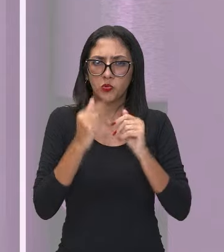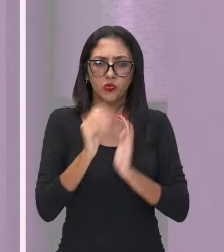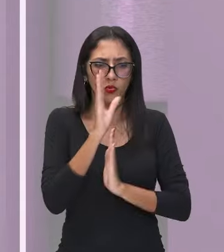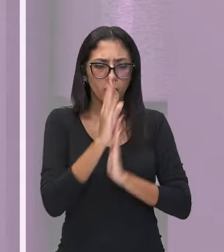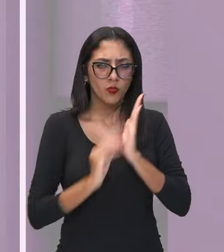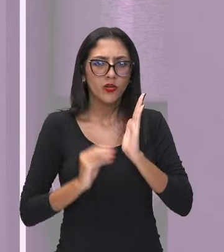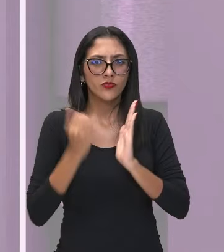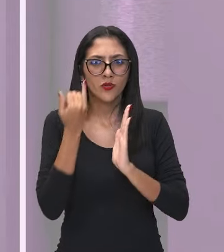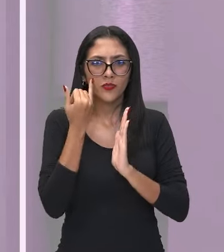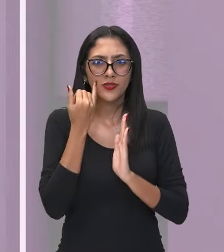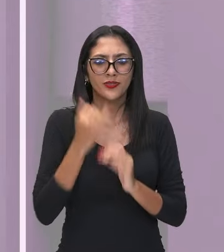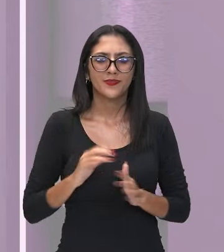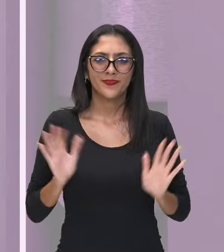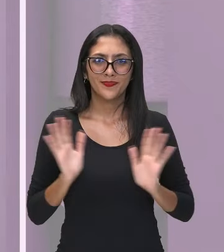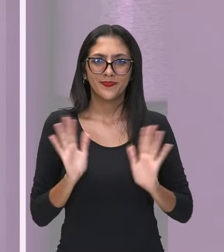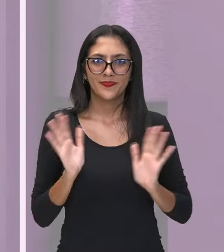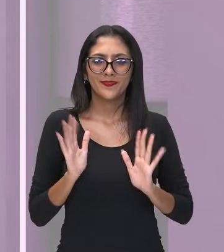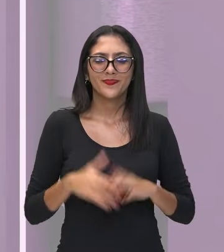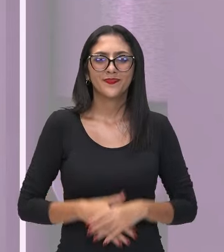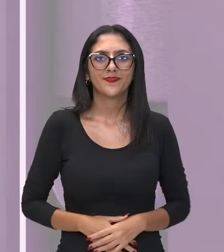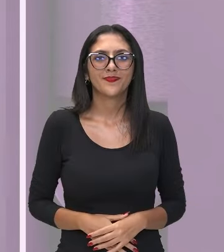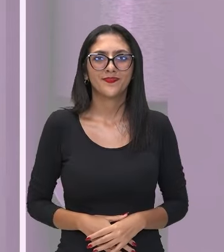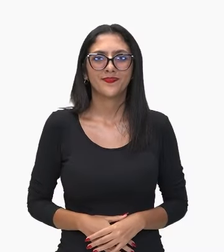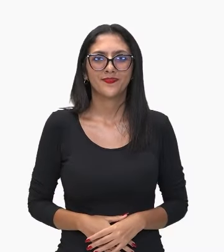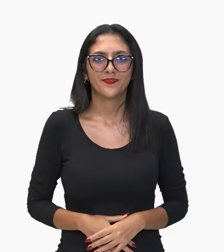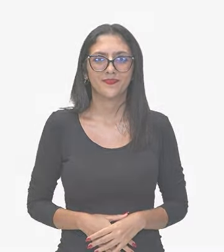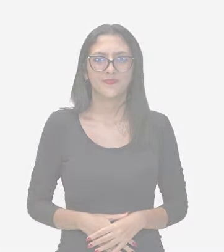importantes e até o próximo encontro.